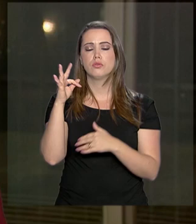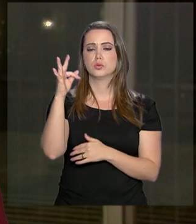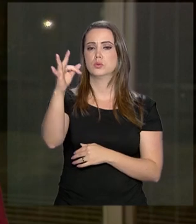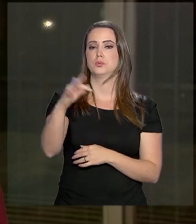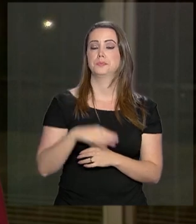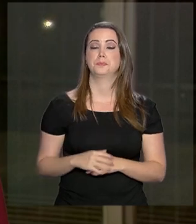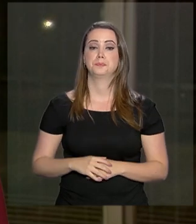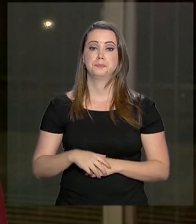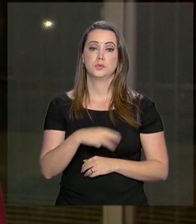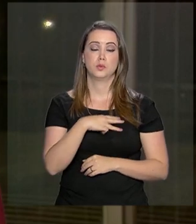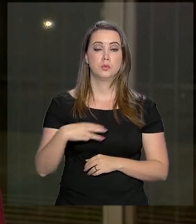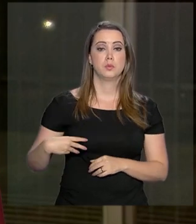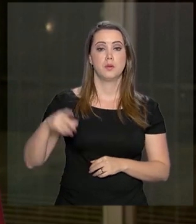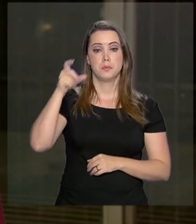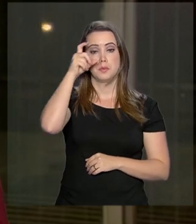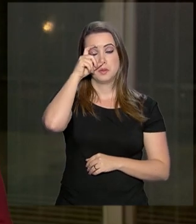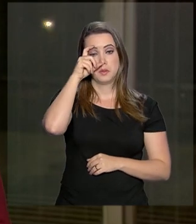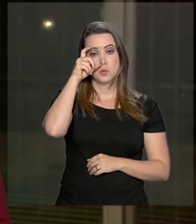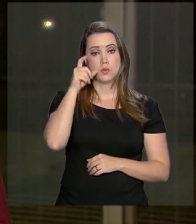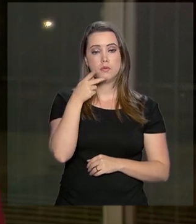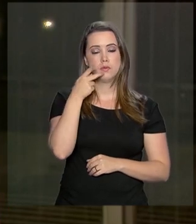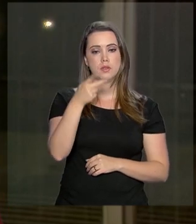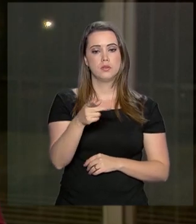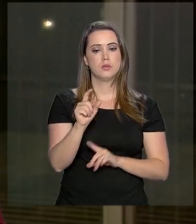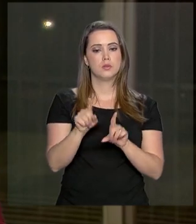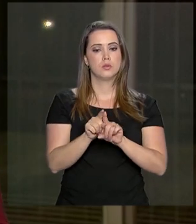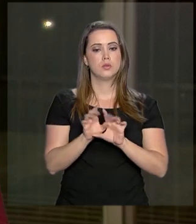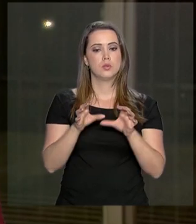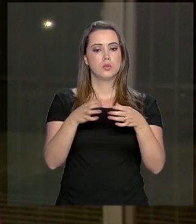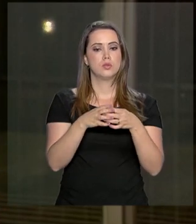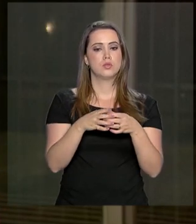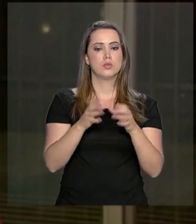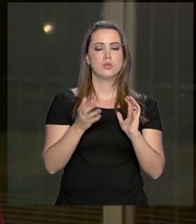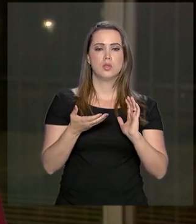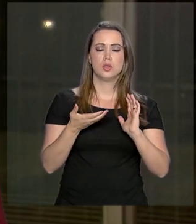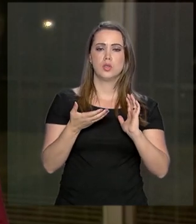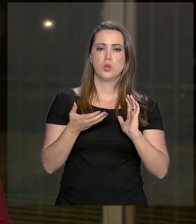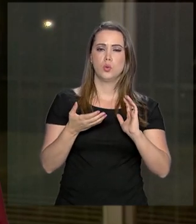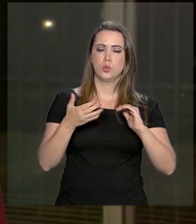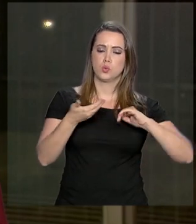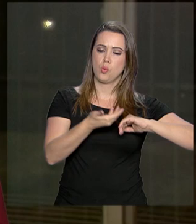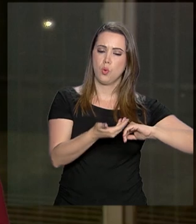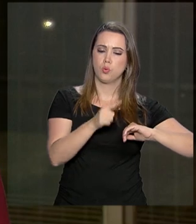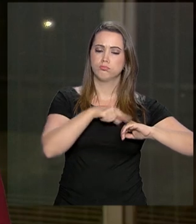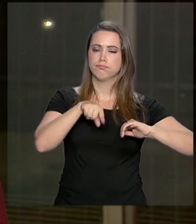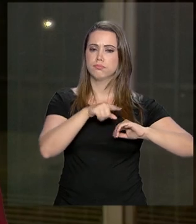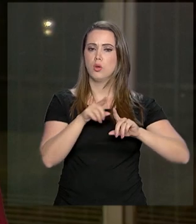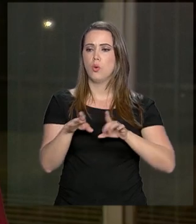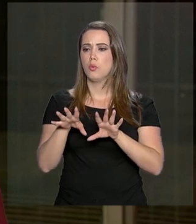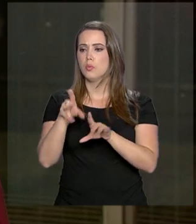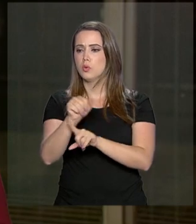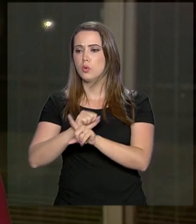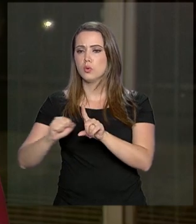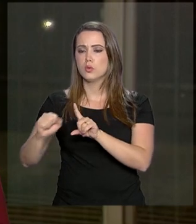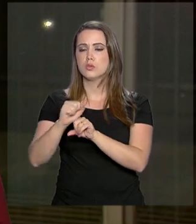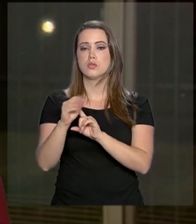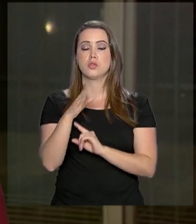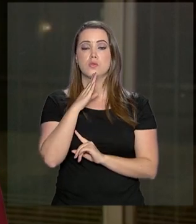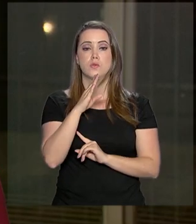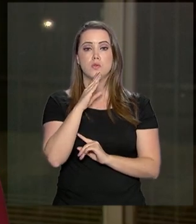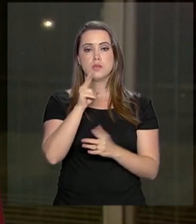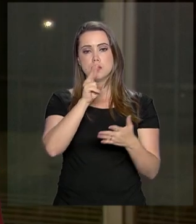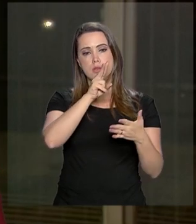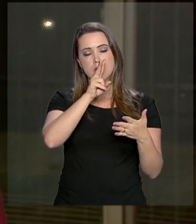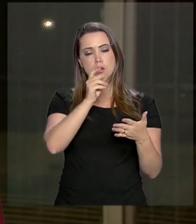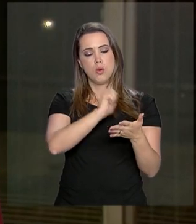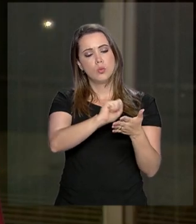O ministro Paulo Guedes, ele informou que os parlamentares e toda a sociedade, eles vão conhecer esse novo texto que